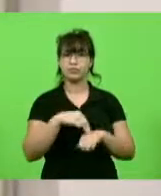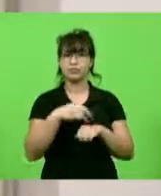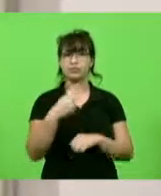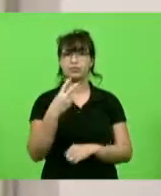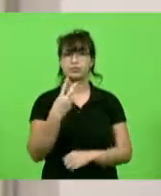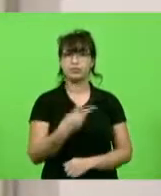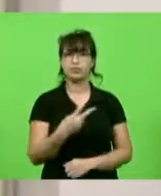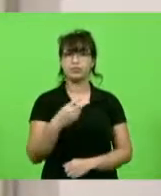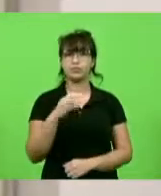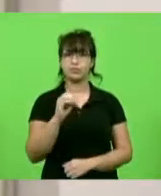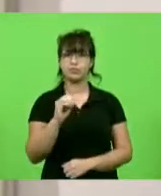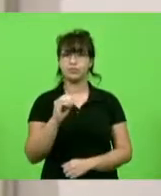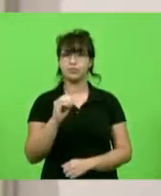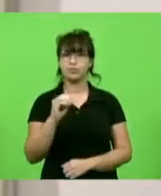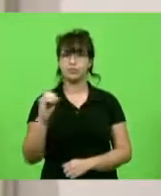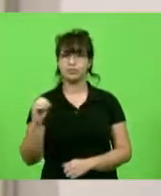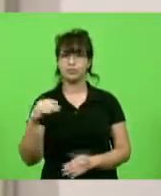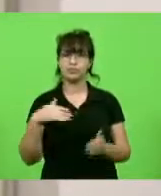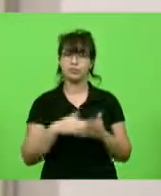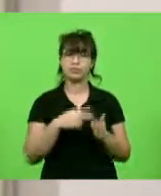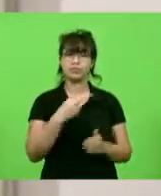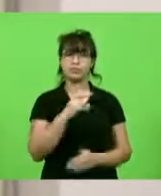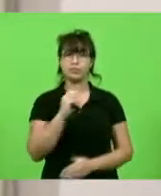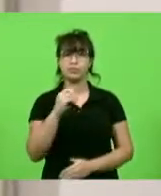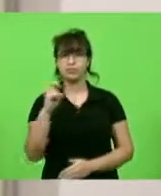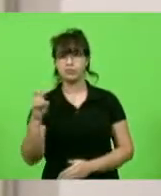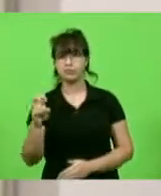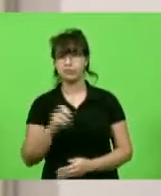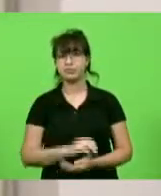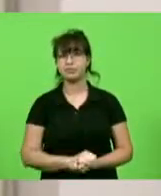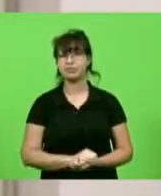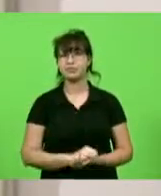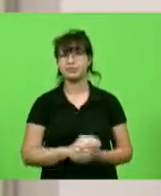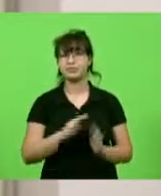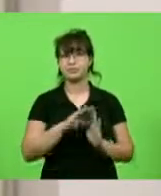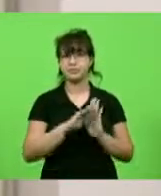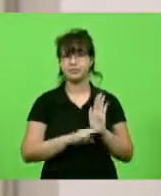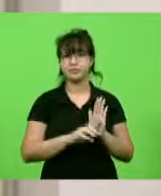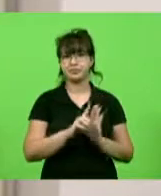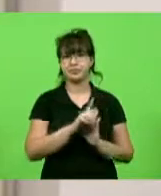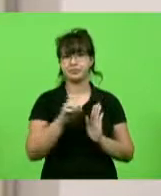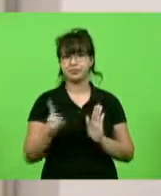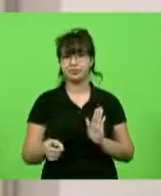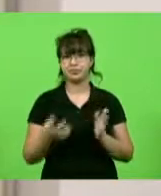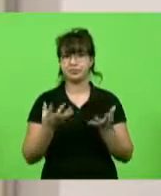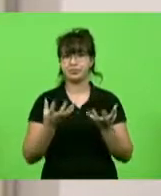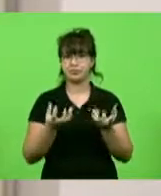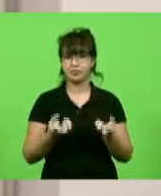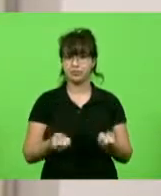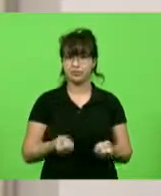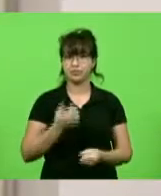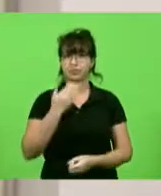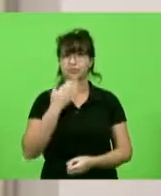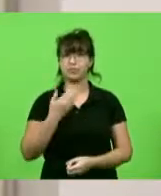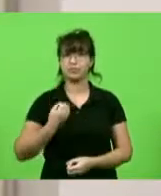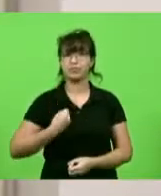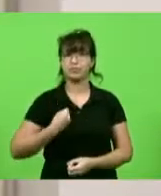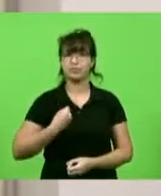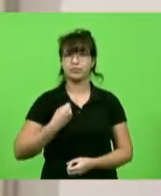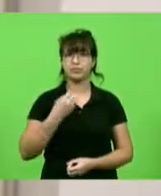205. Dando continuidade à ordem do dia, o senhor presidente deferiu os requerimentos números